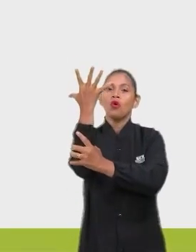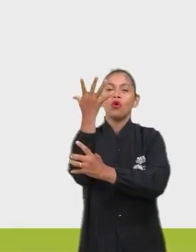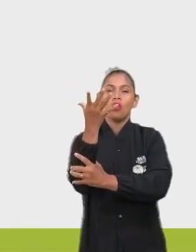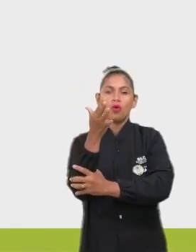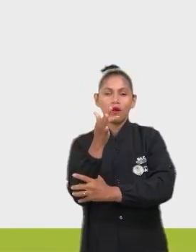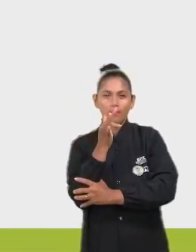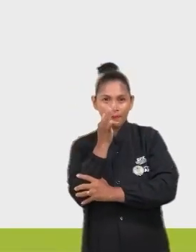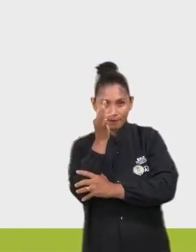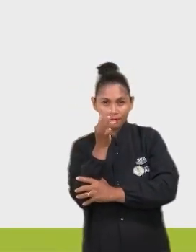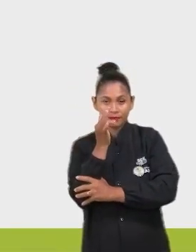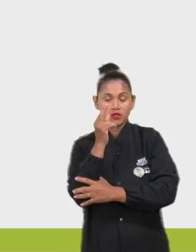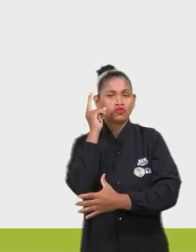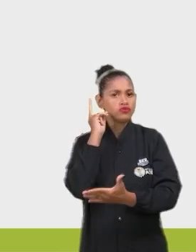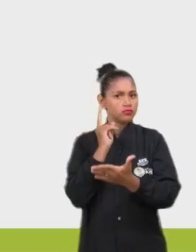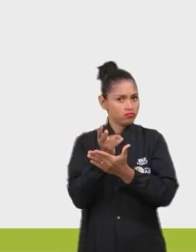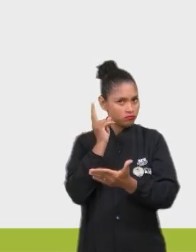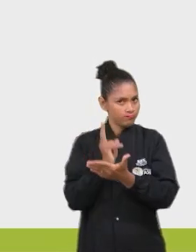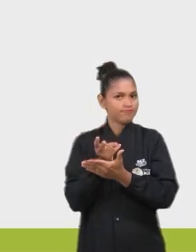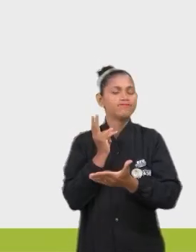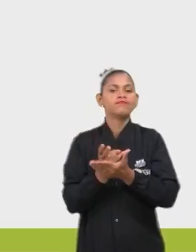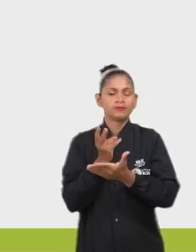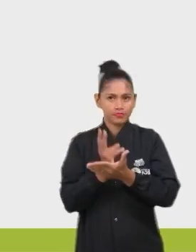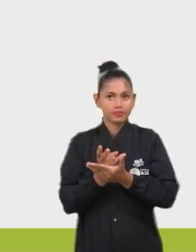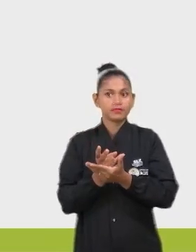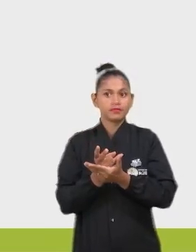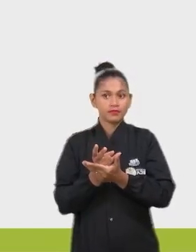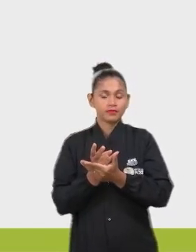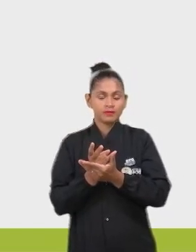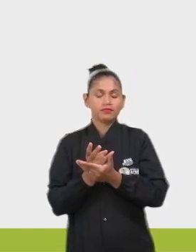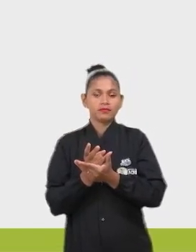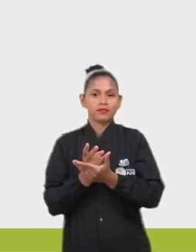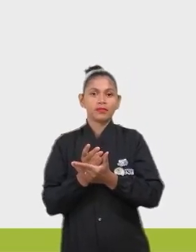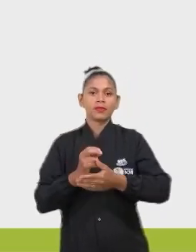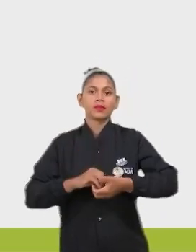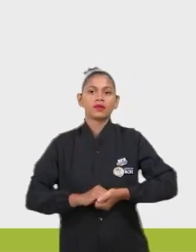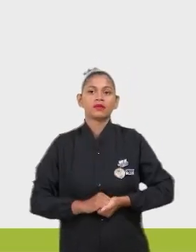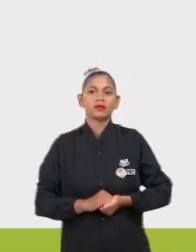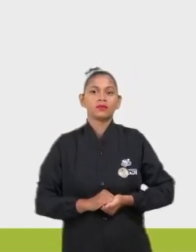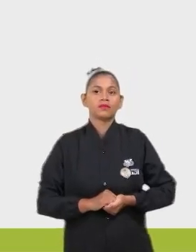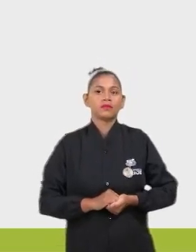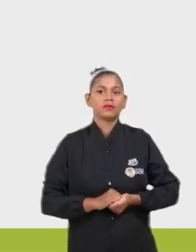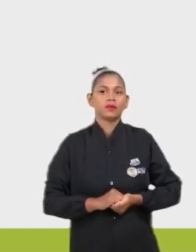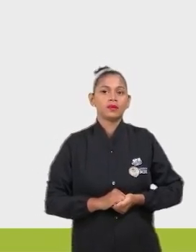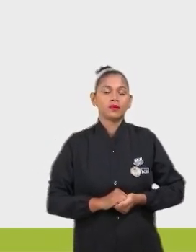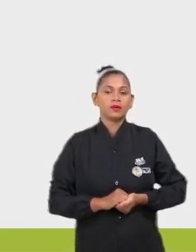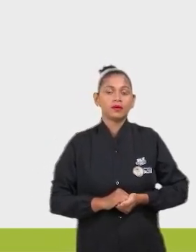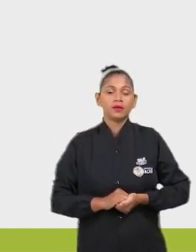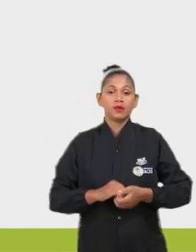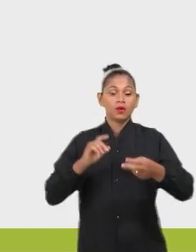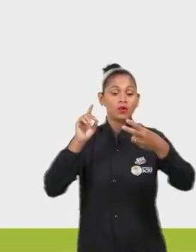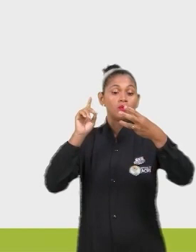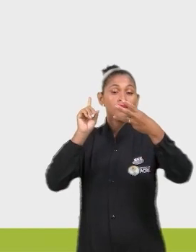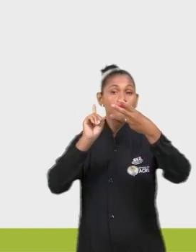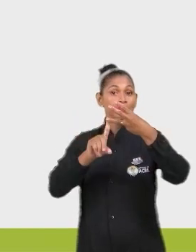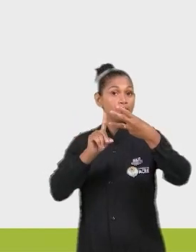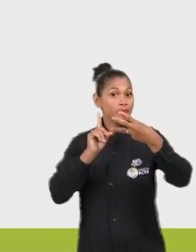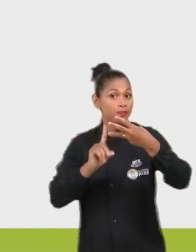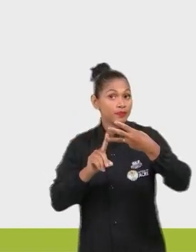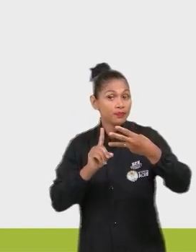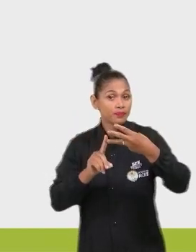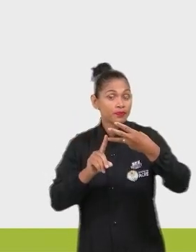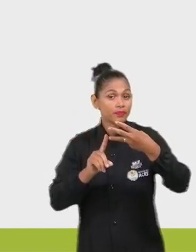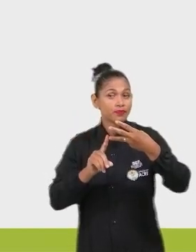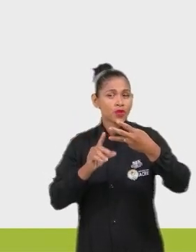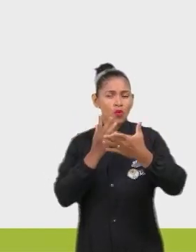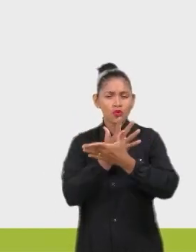sempre. É mais ou menos assim. Cresça e apareça, né? E terceiro, começou